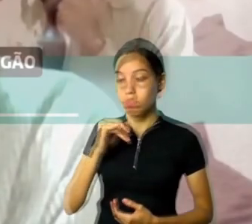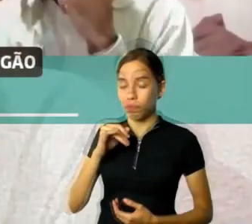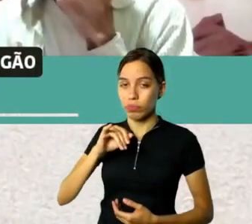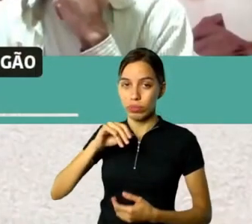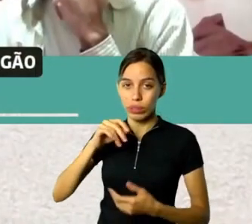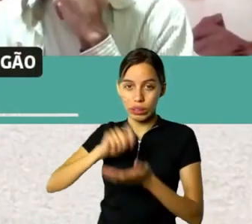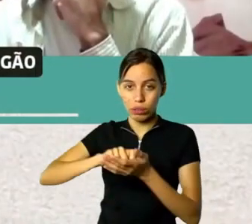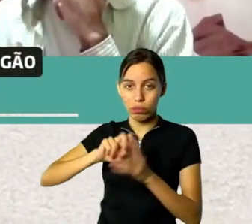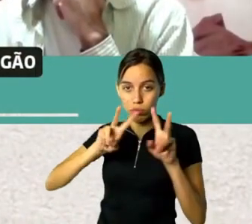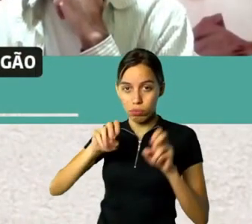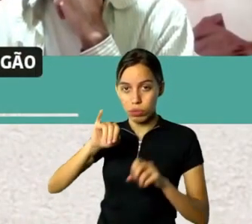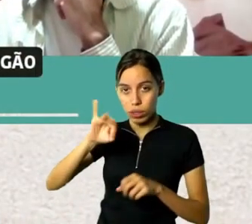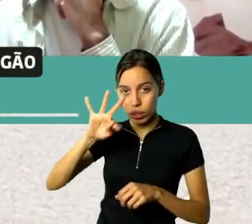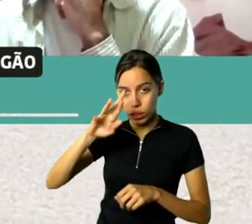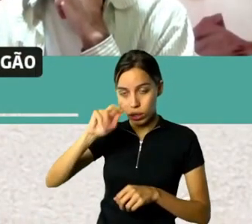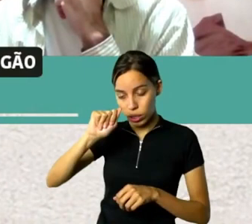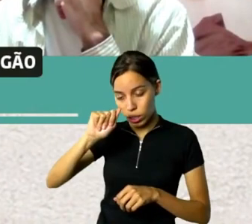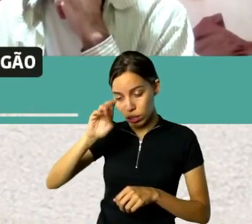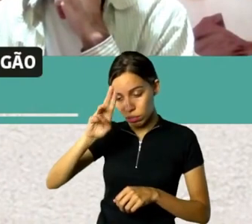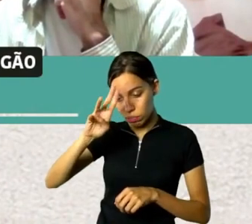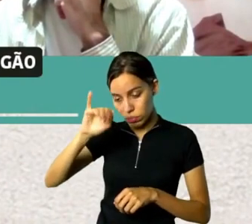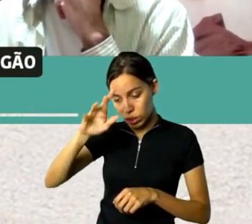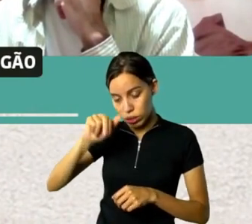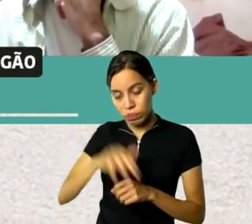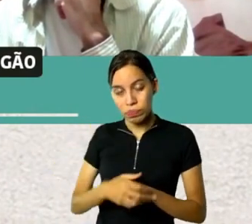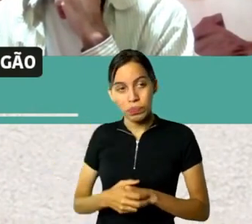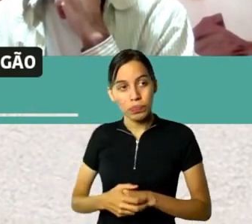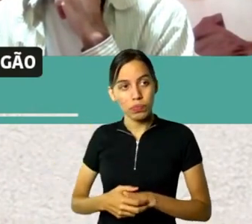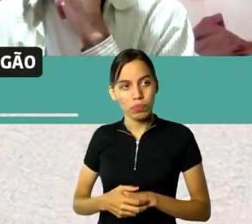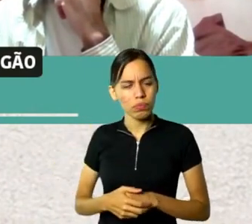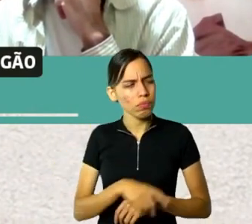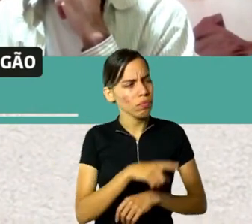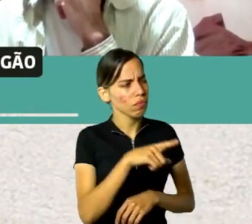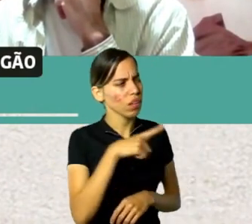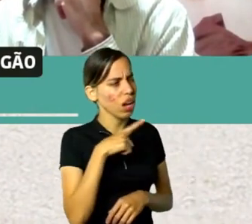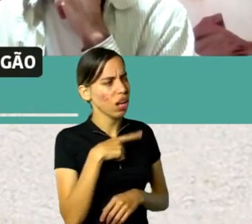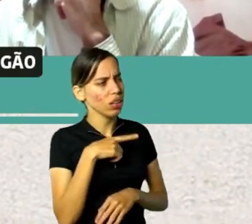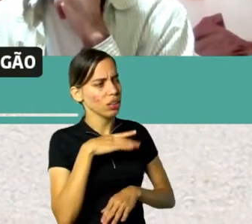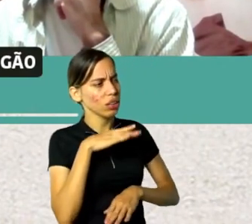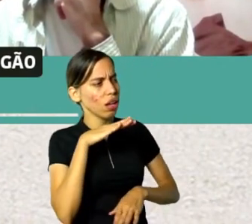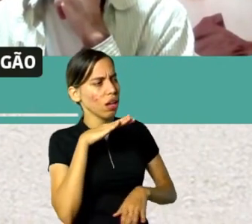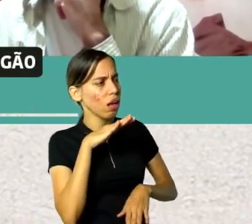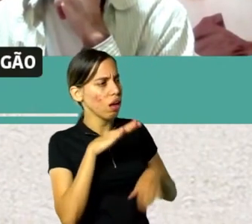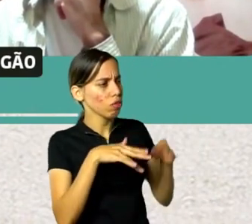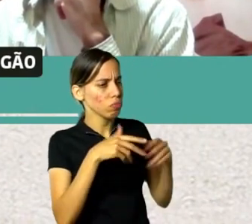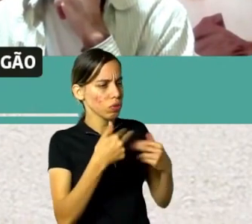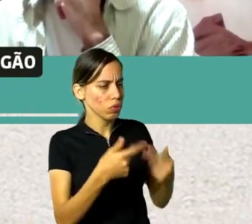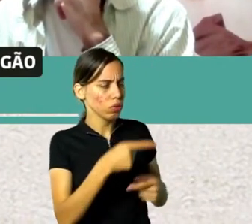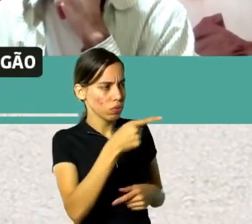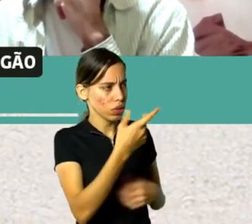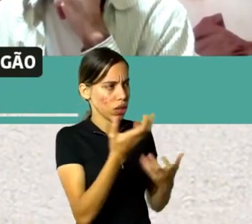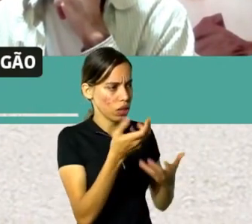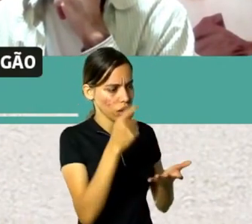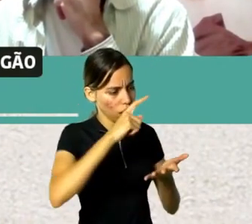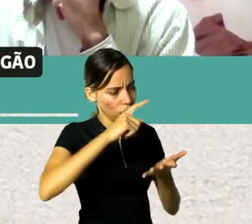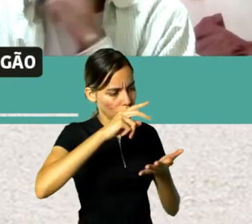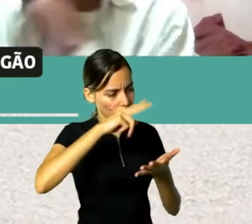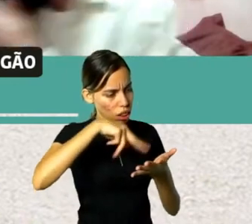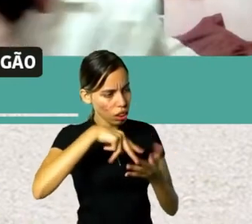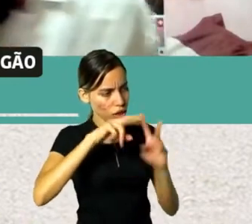Você tem alguma coisa aí desses livros que a gente já falou, que você queira ler para a gente, algum trecho?